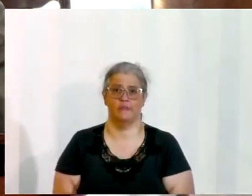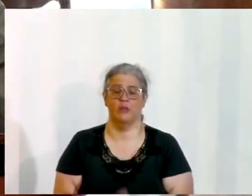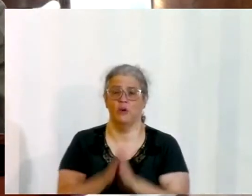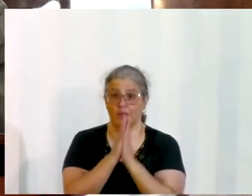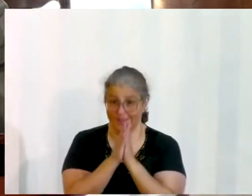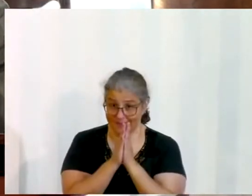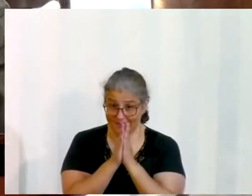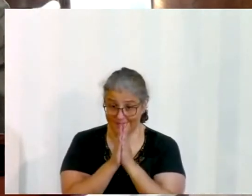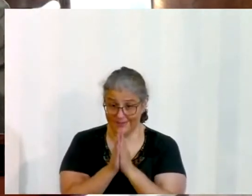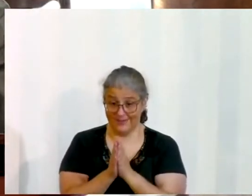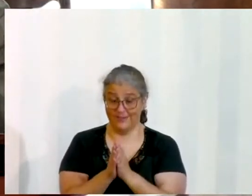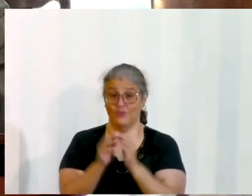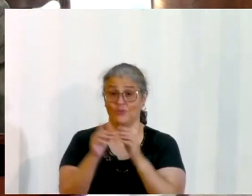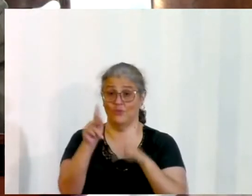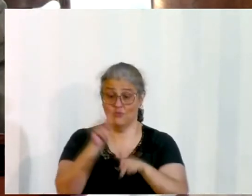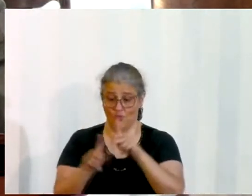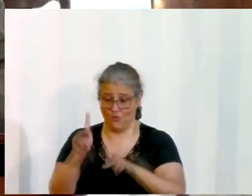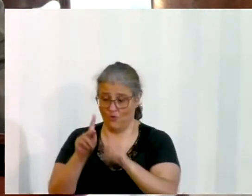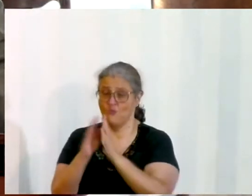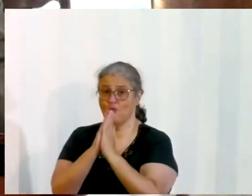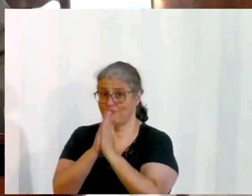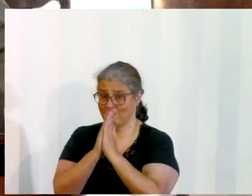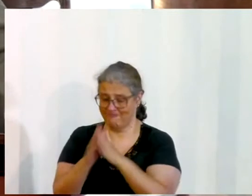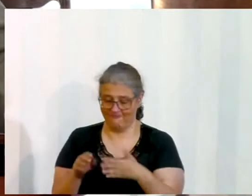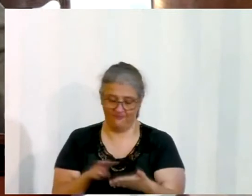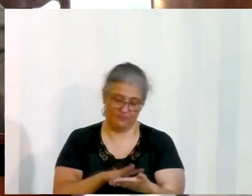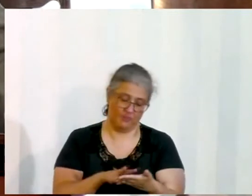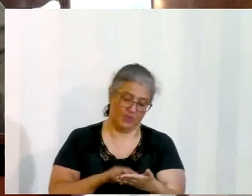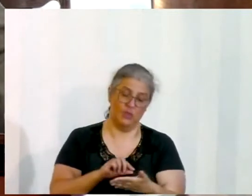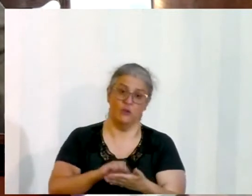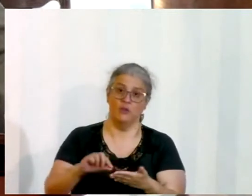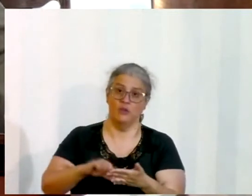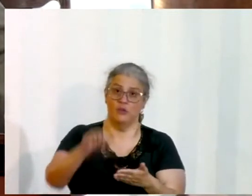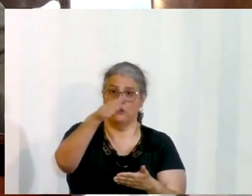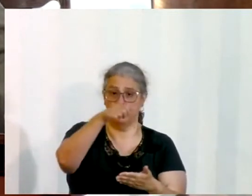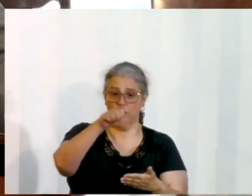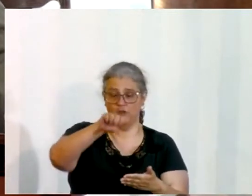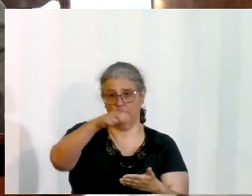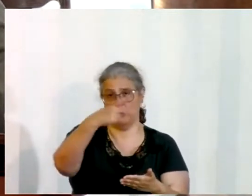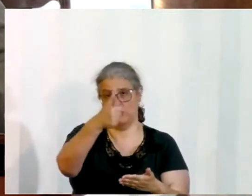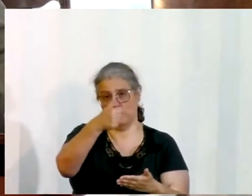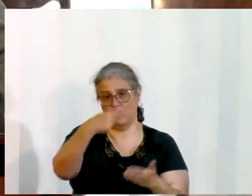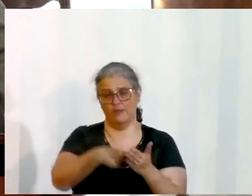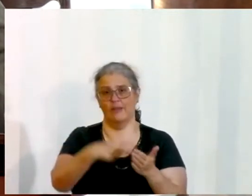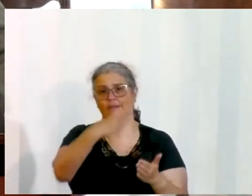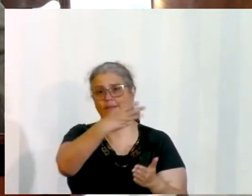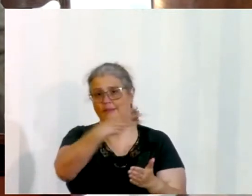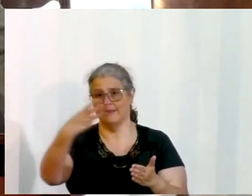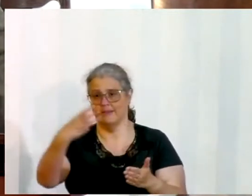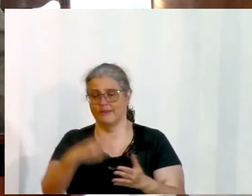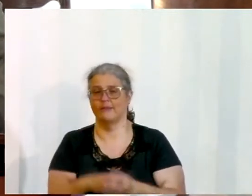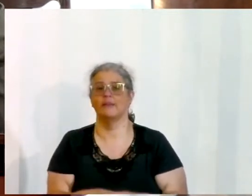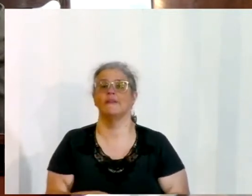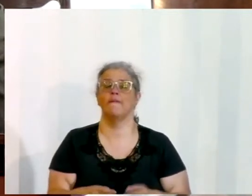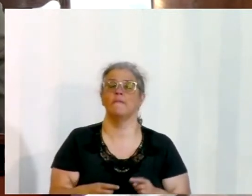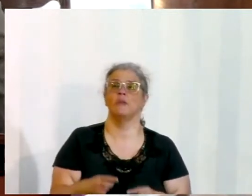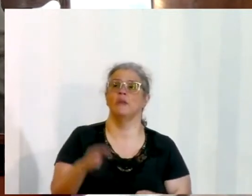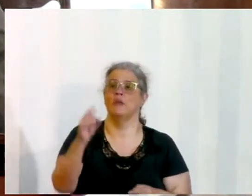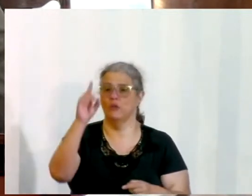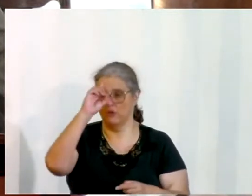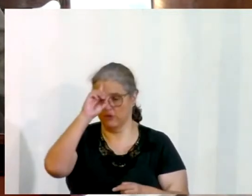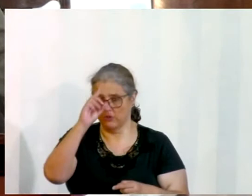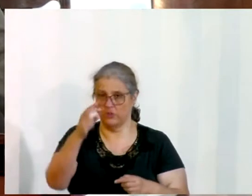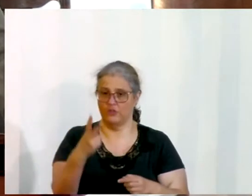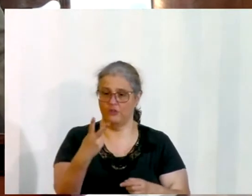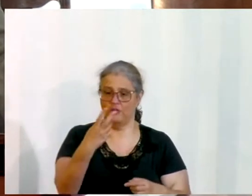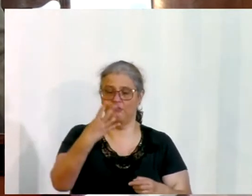olha só irmãos, eu vou ler apenas os três primeiros versículos, Neemias 9, no dia 24 deste mês, ou